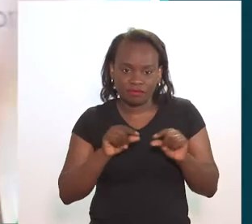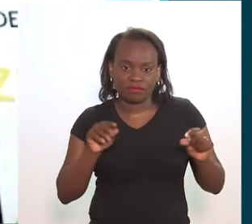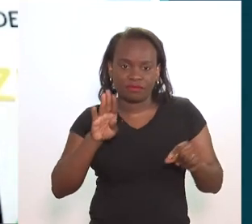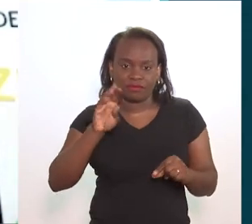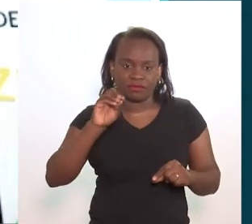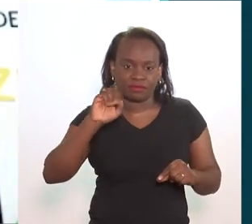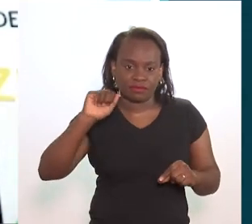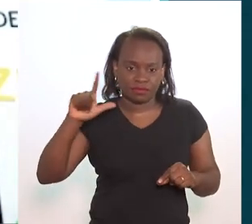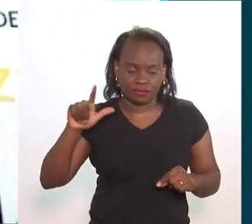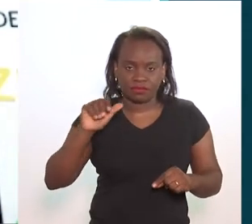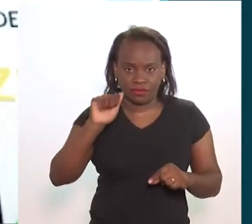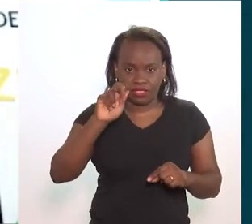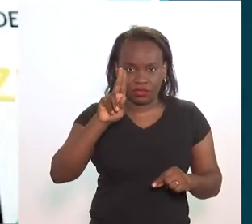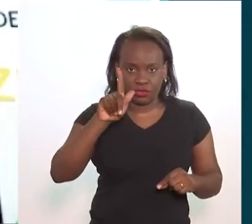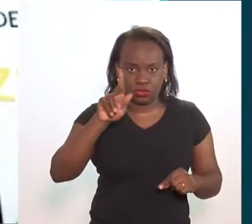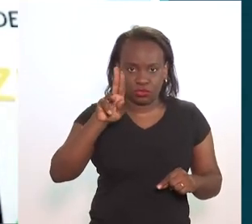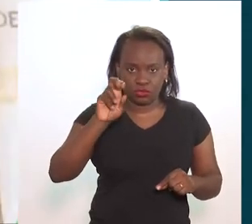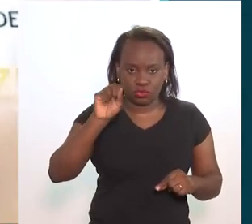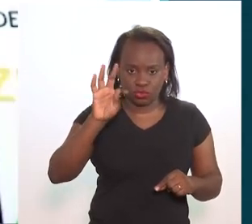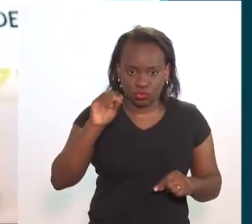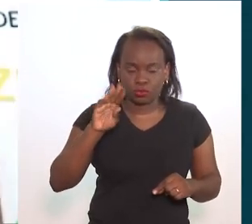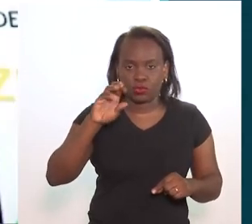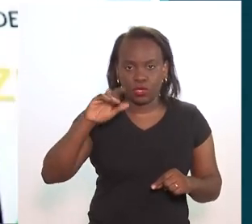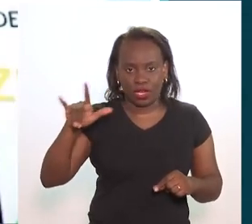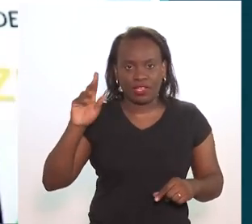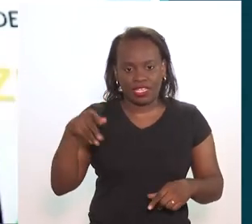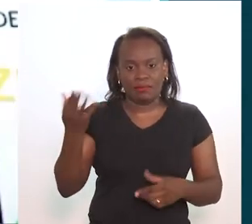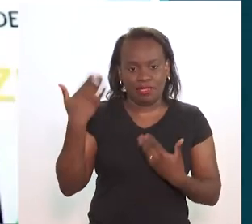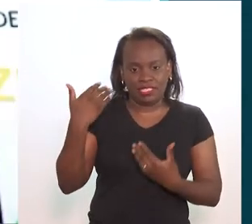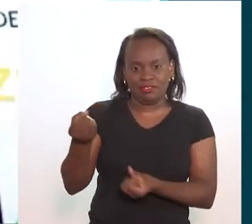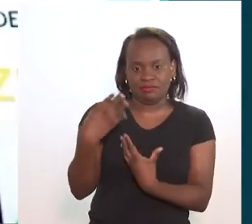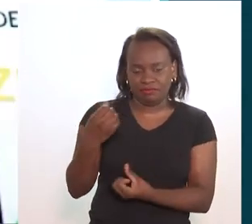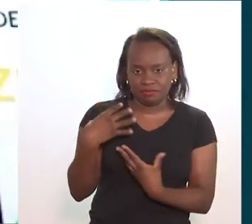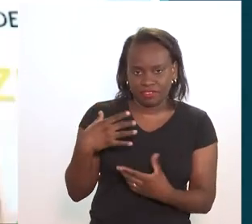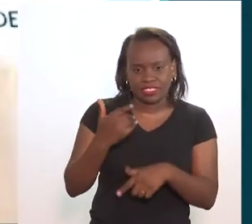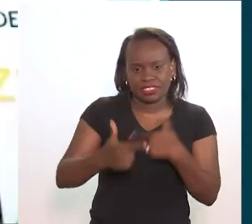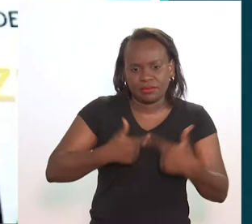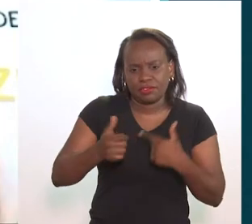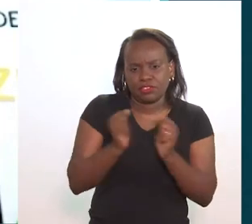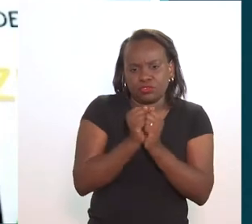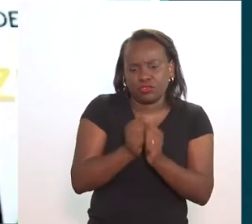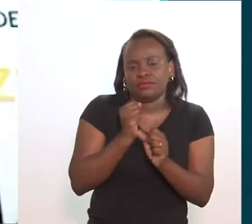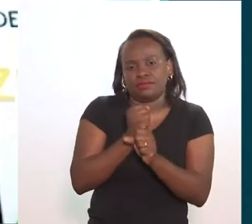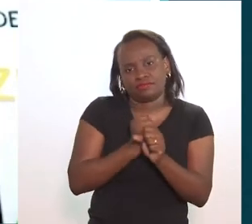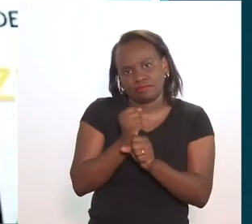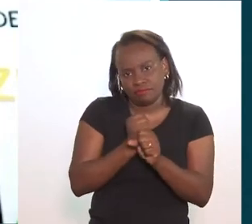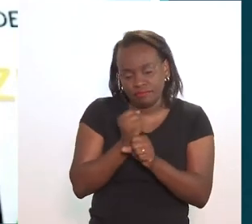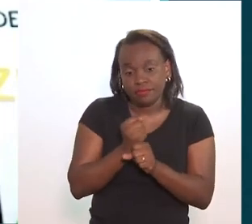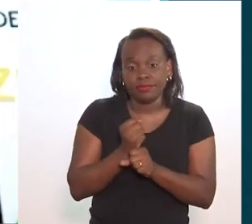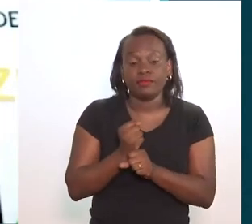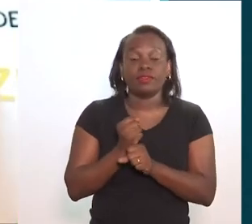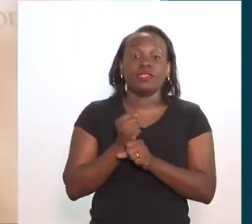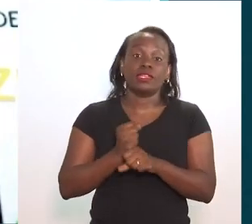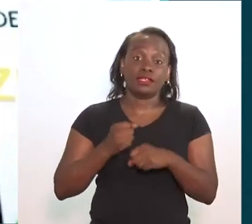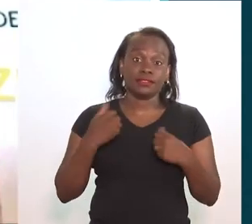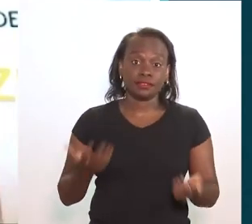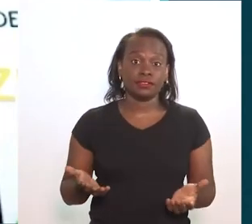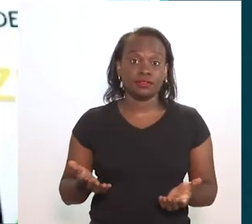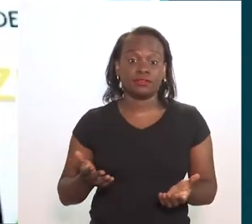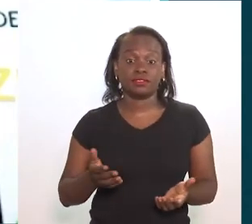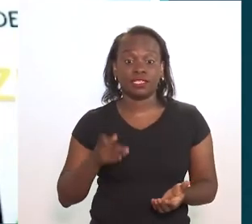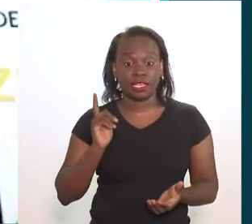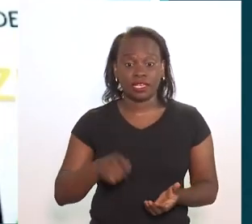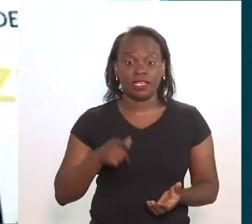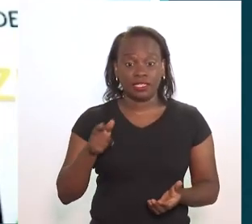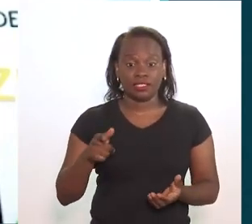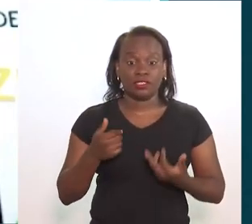toca, parodiando aqui, parafraseando o Boal, Augusto Boal, que foi meu mestre também, trabalhei com ele durante muitos